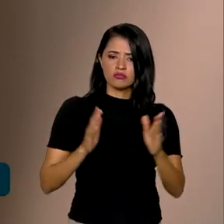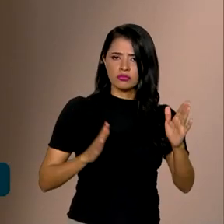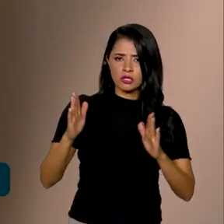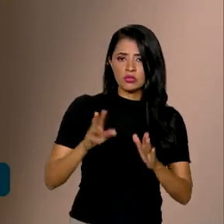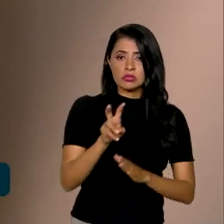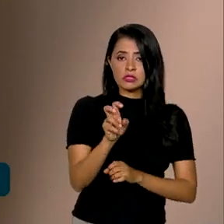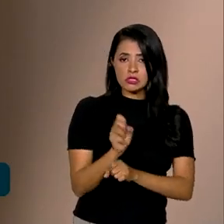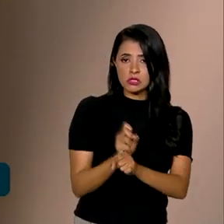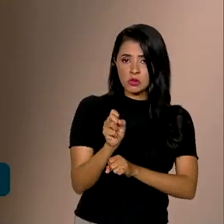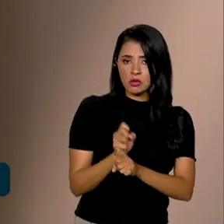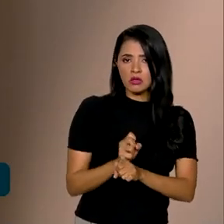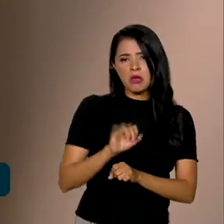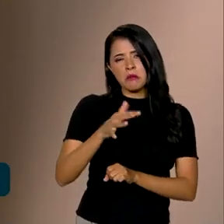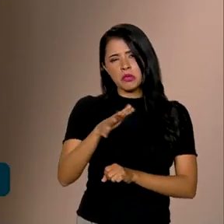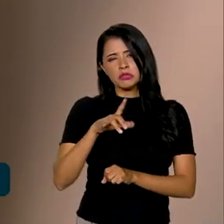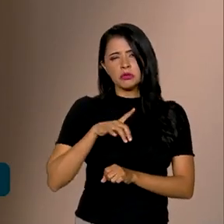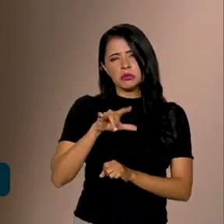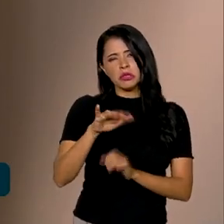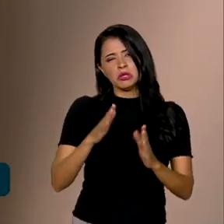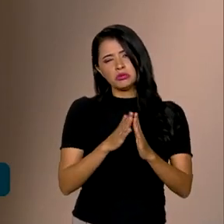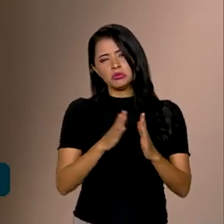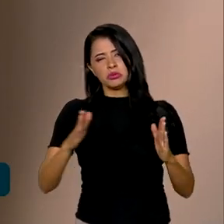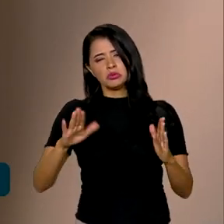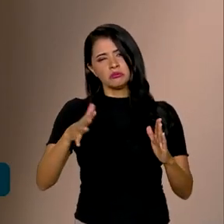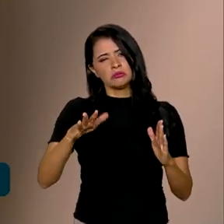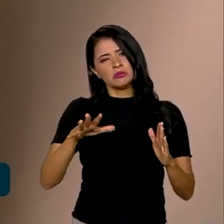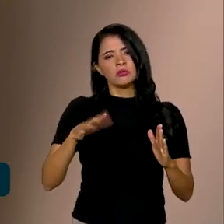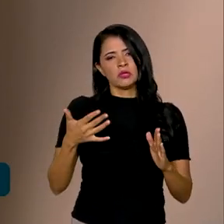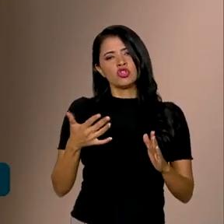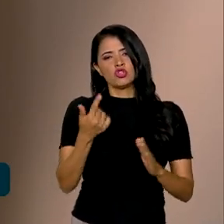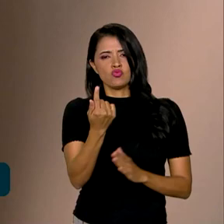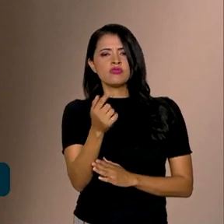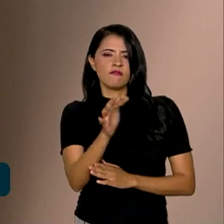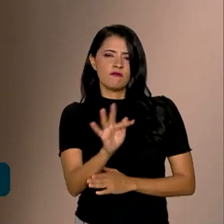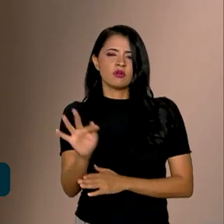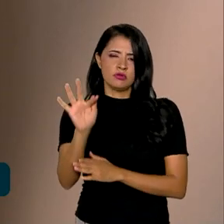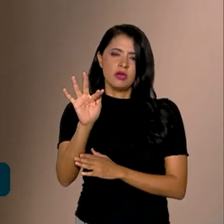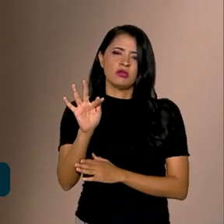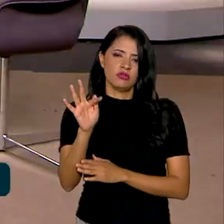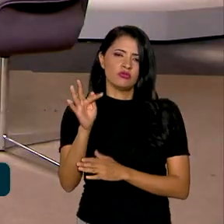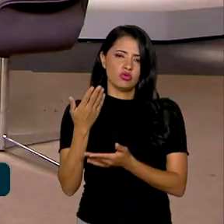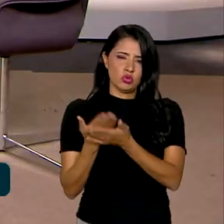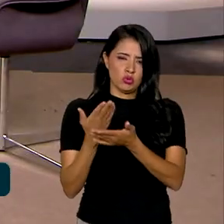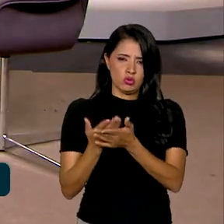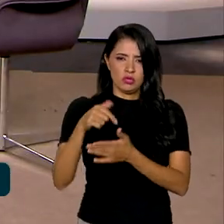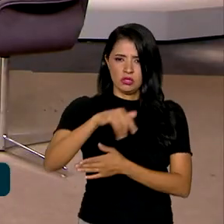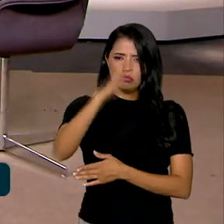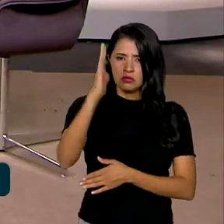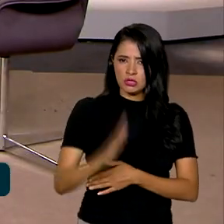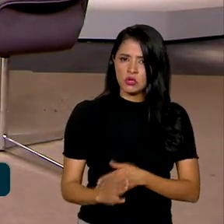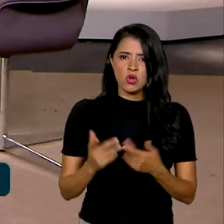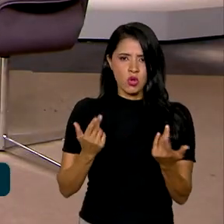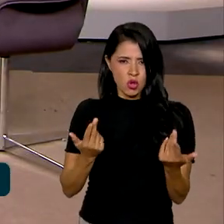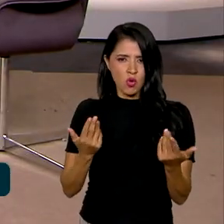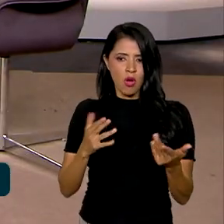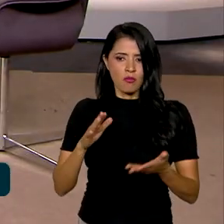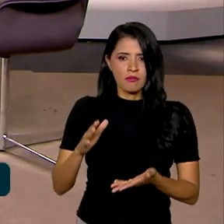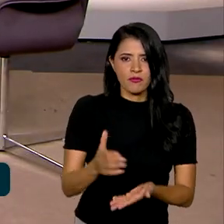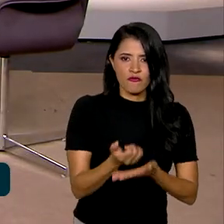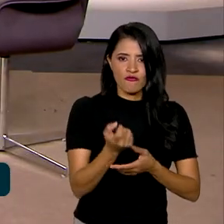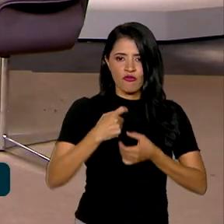cinco anos, que é mais ou menos aí uma duração média de uma faculdade no Brasil. Da mesma forma como o resgate